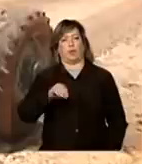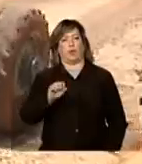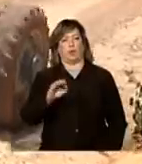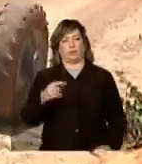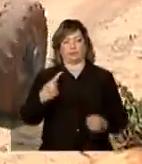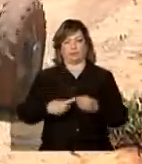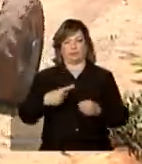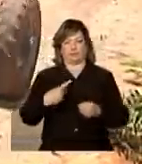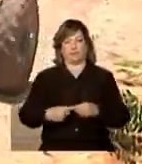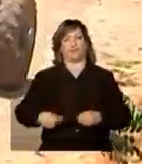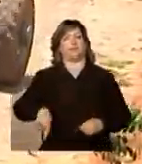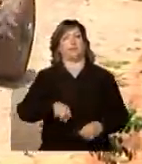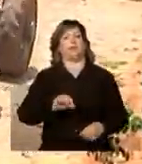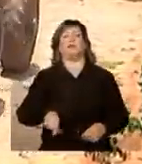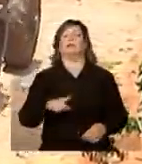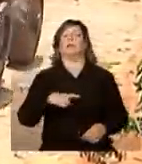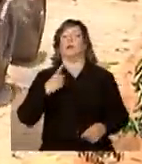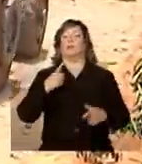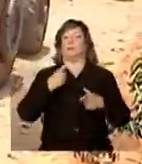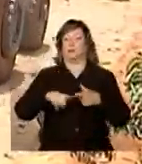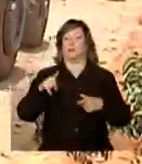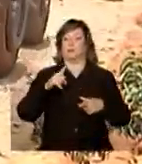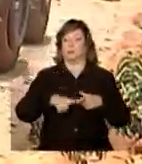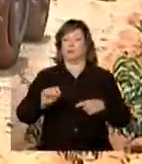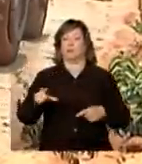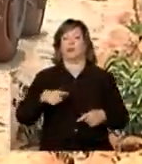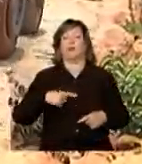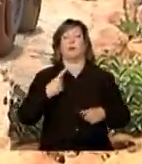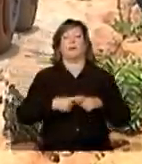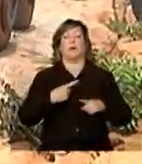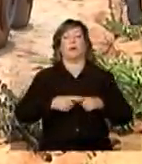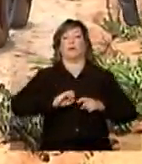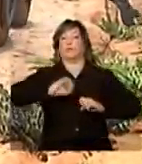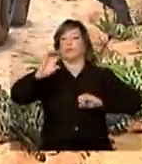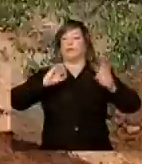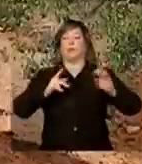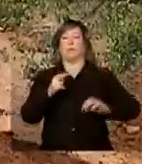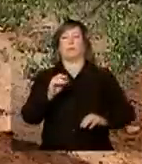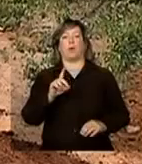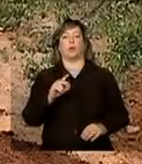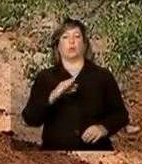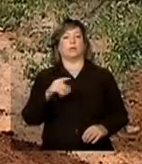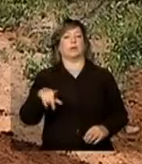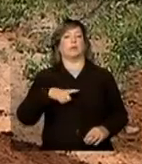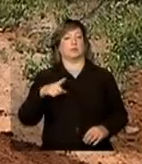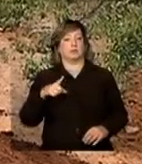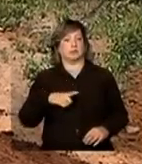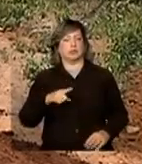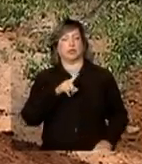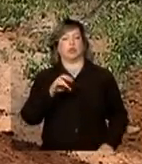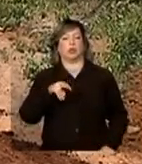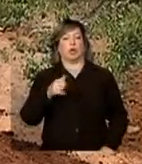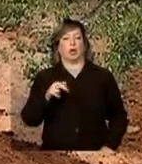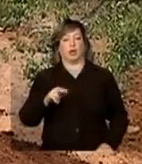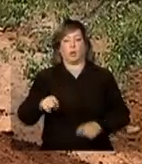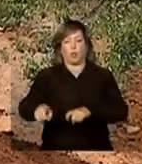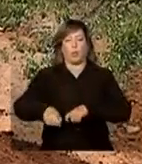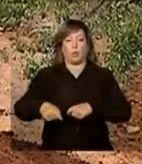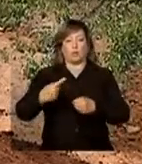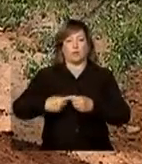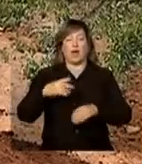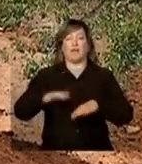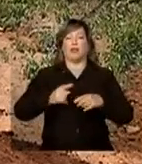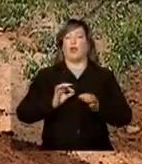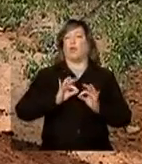Mas um problema por aqui era o deslocamento das pessoas e o escoamento da produção na zona rural, onde as distâncias